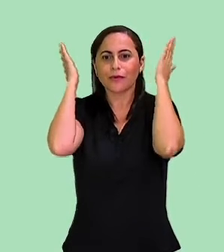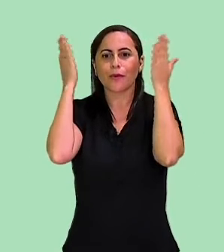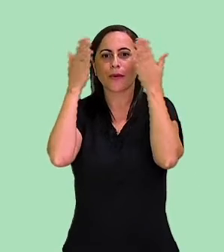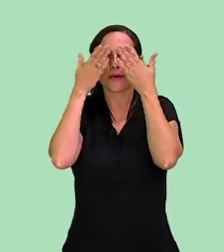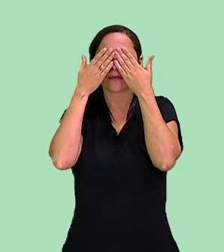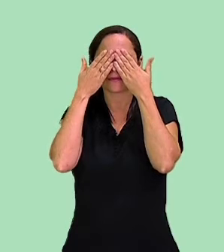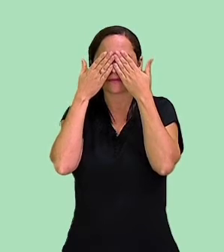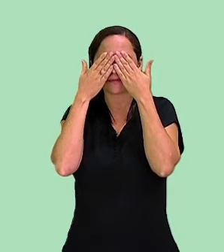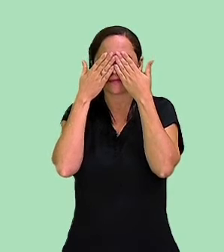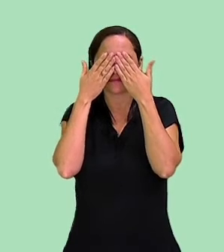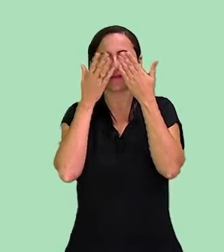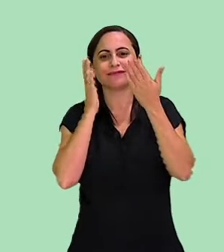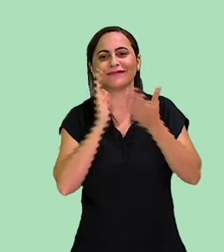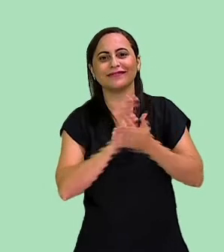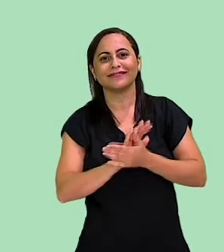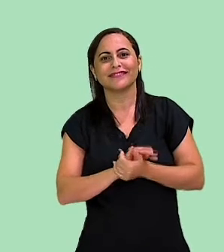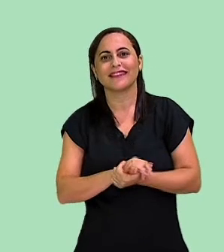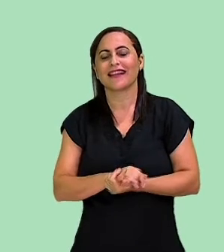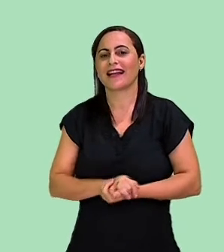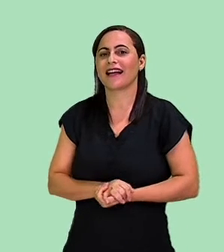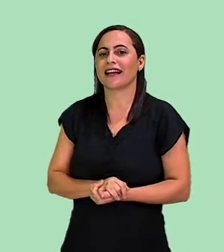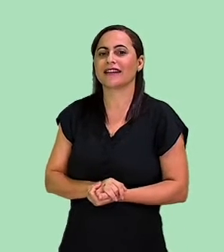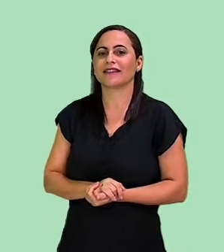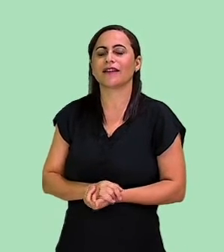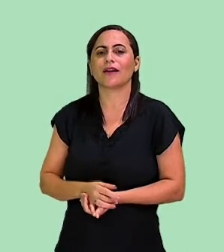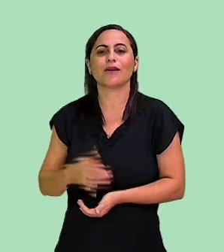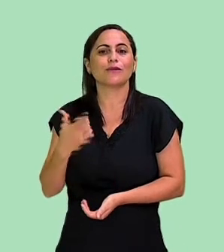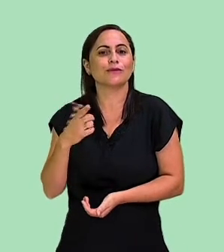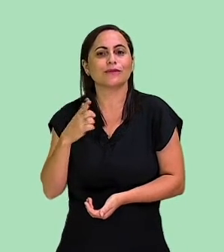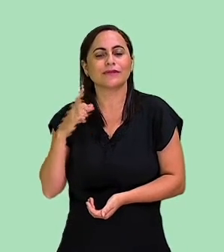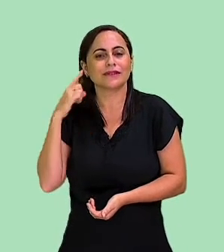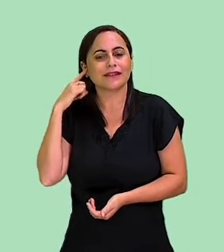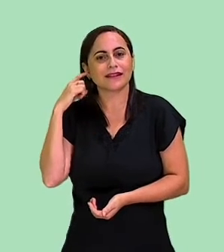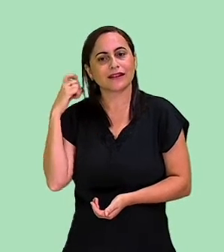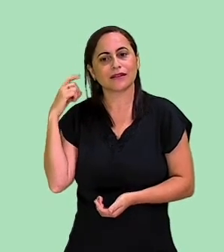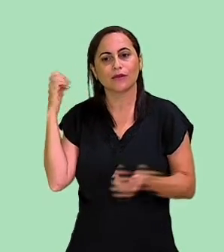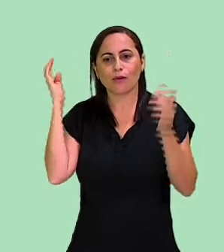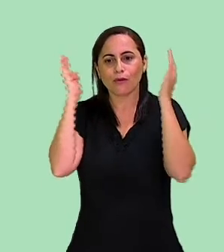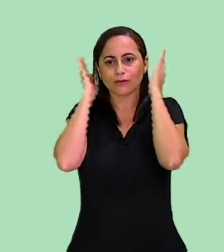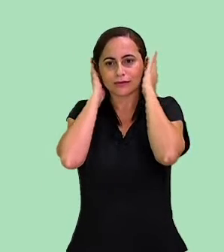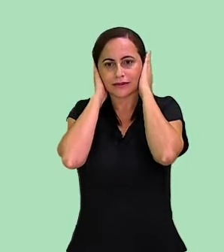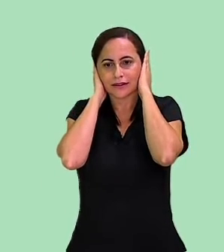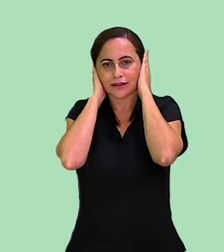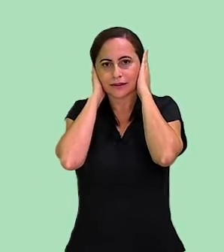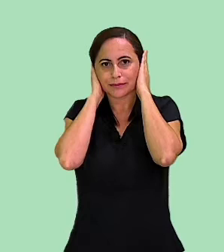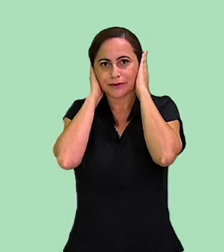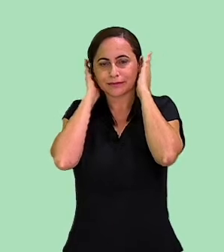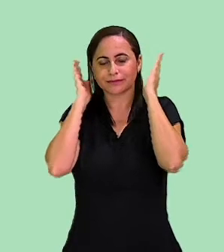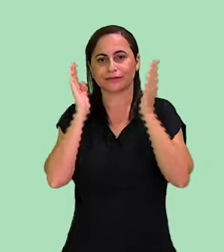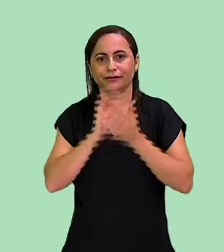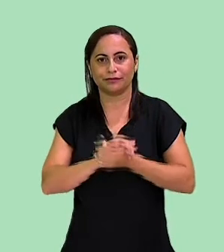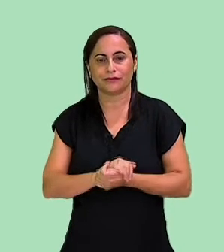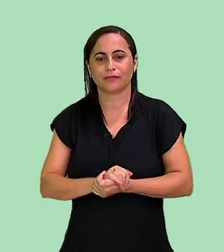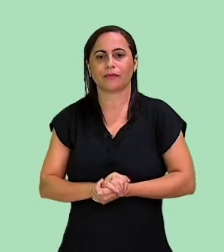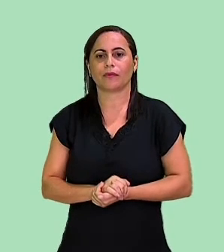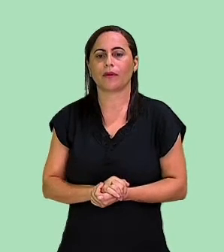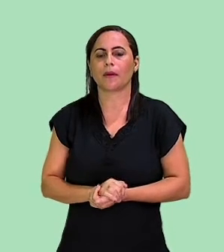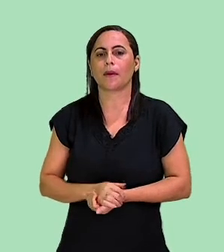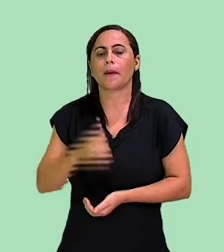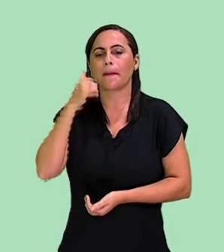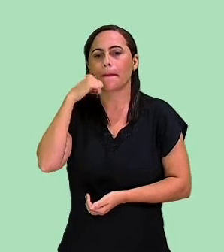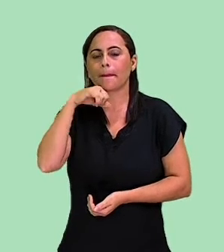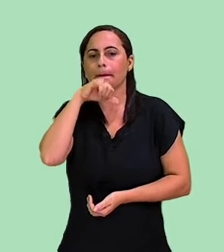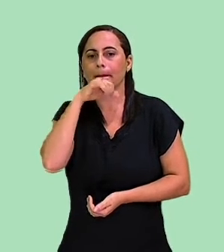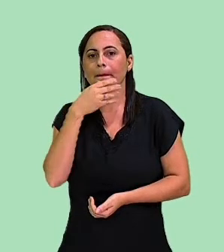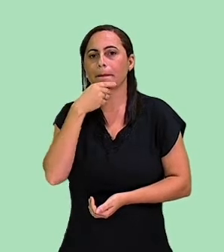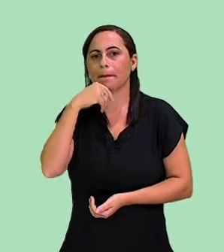Colocar a mão no ouvido. A ausência de som caracteriza o silêncio. Quando o papai, a